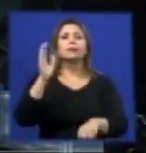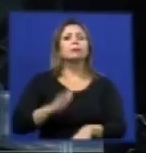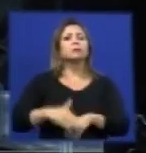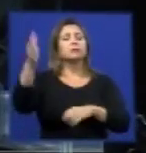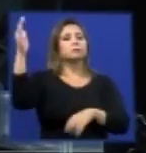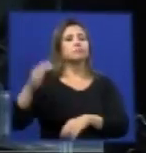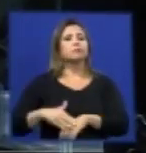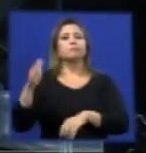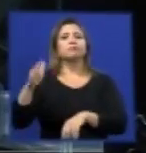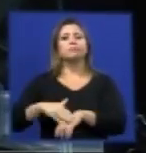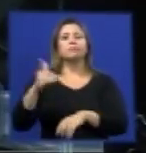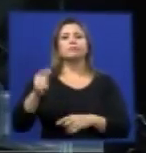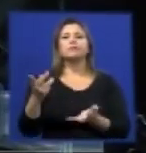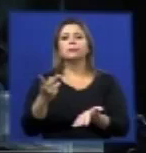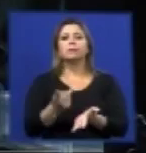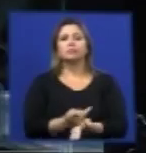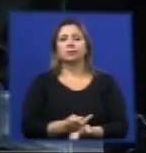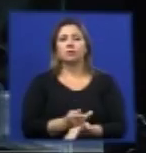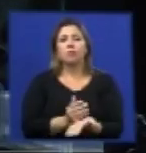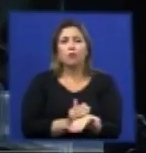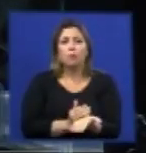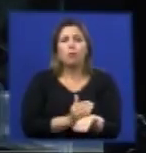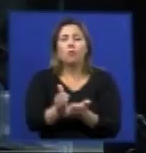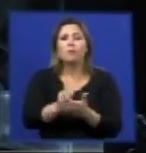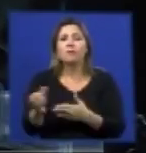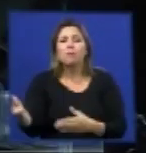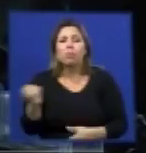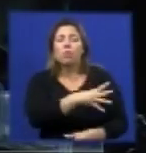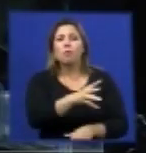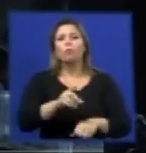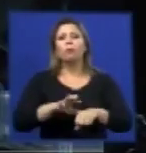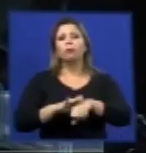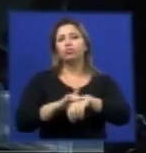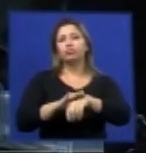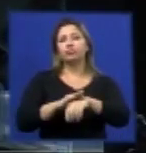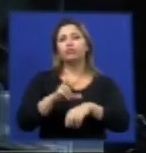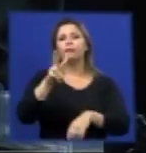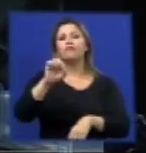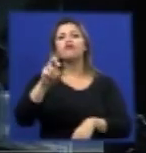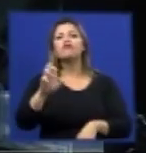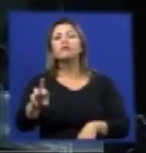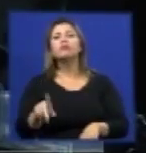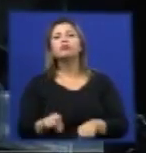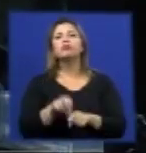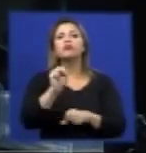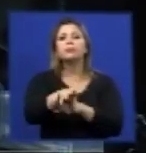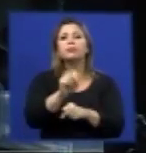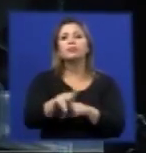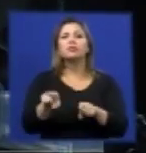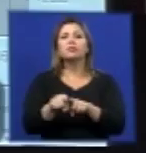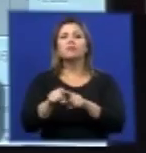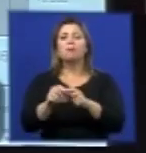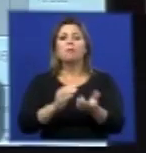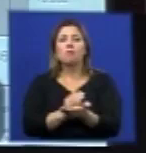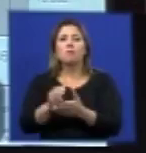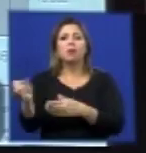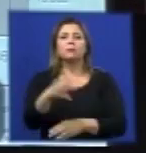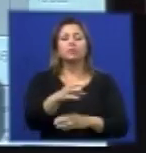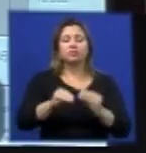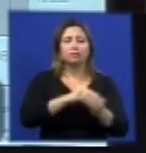gráfico ou seja com a introdução de novos vidros ele encontra população insetíveis e provoca epidemias